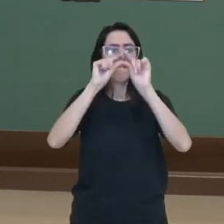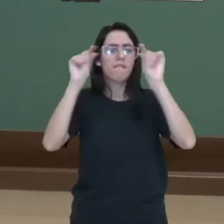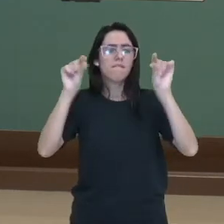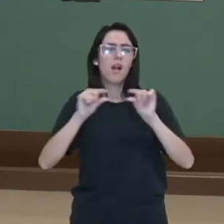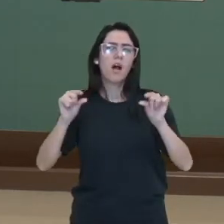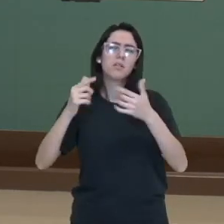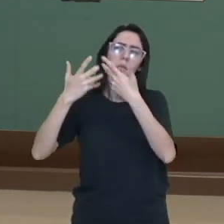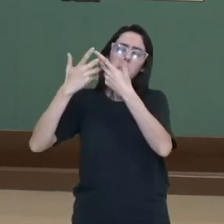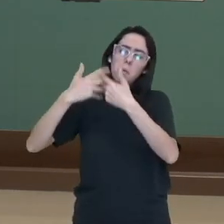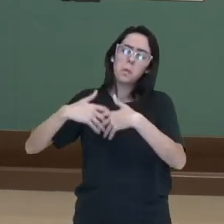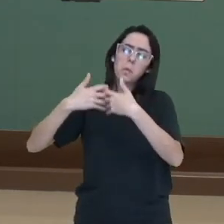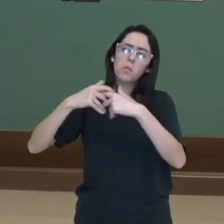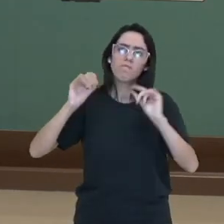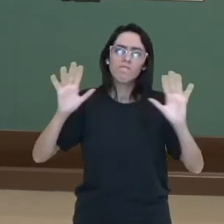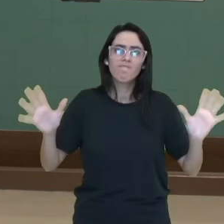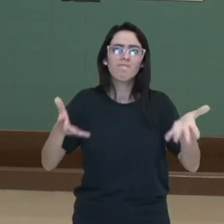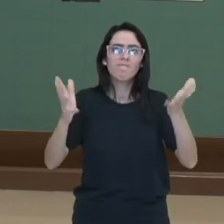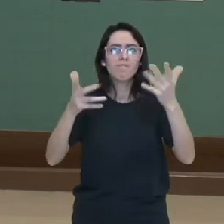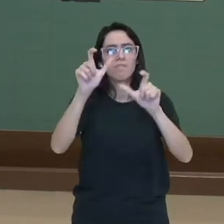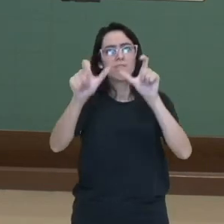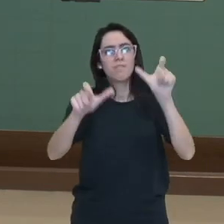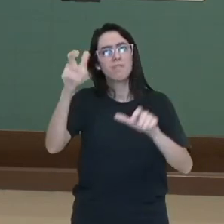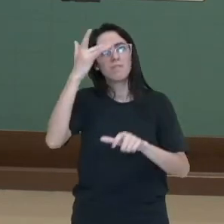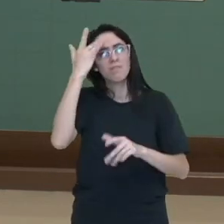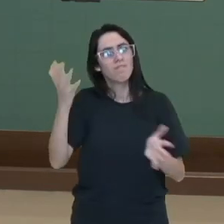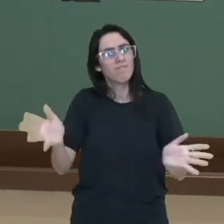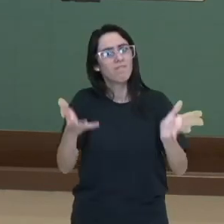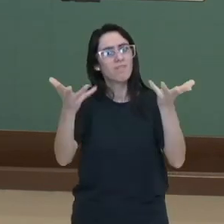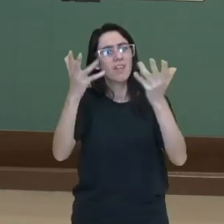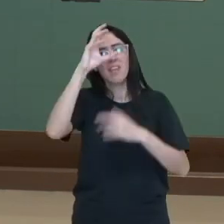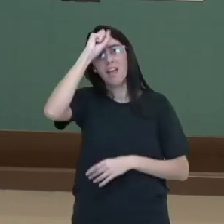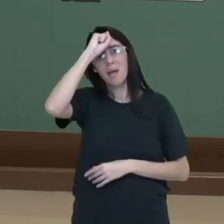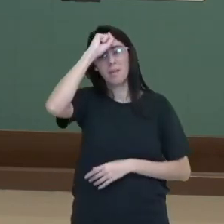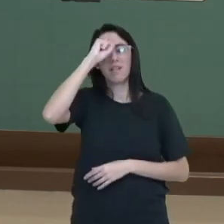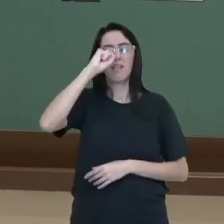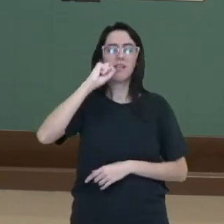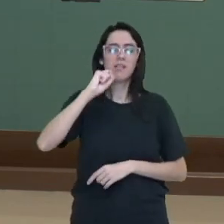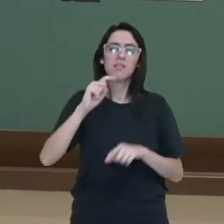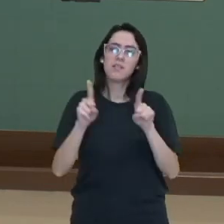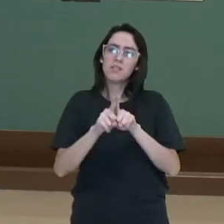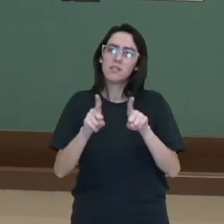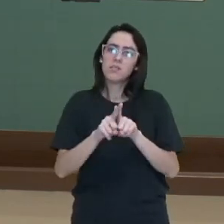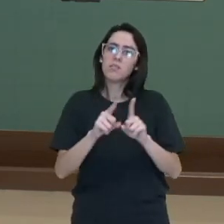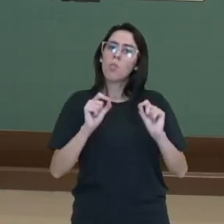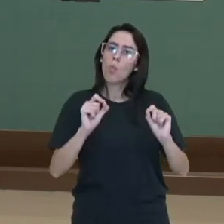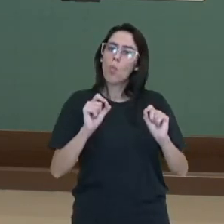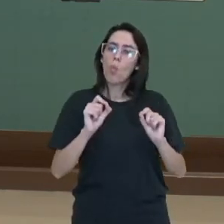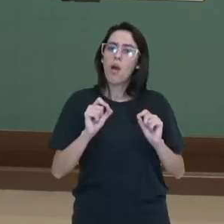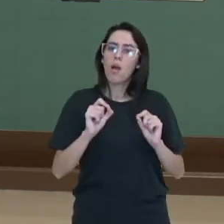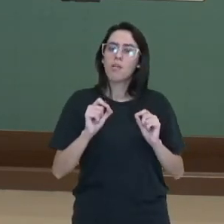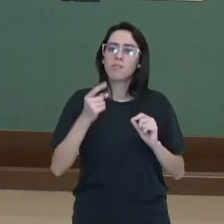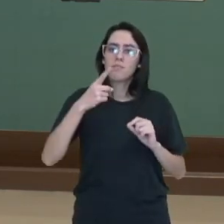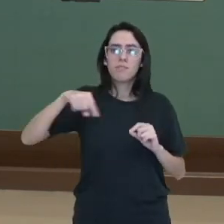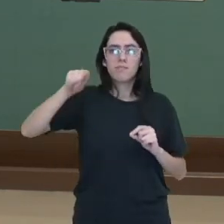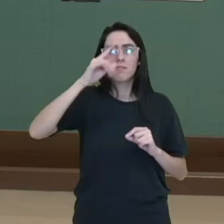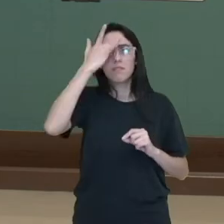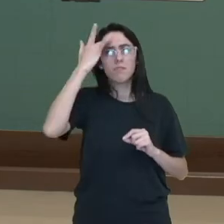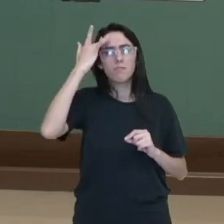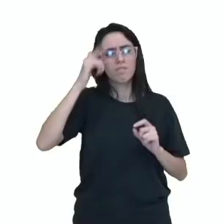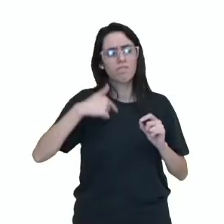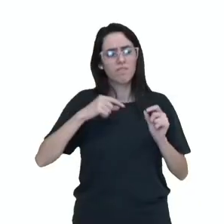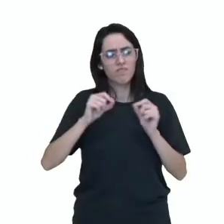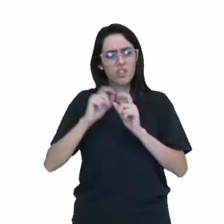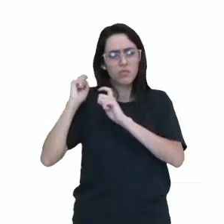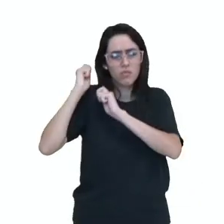filosóficas para incentivar, motivar os judokas e também para fazer com que eles pensassem um pouquinho do que eles estavam fazendo,